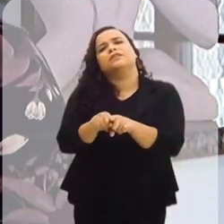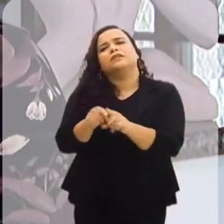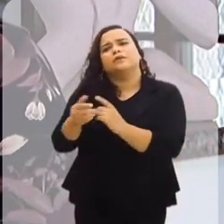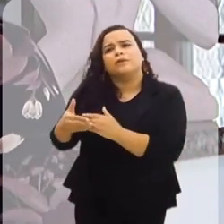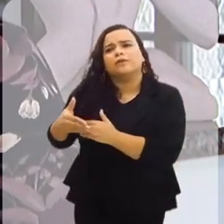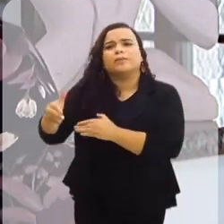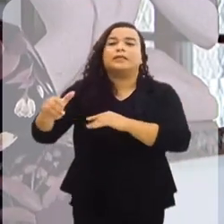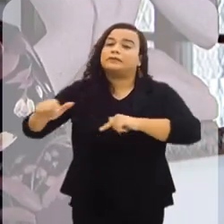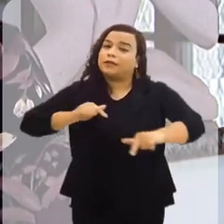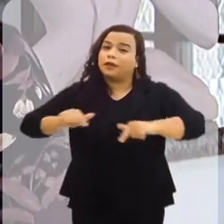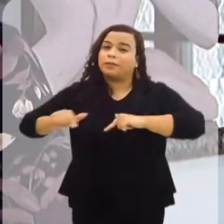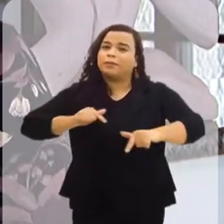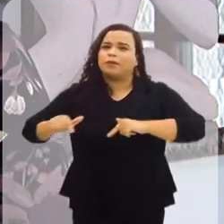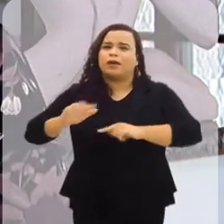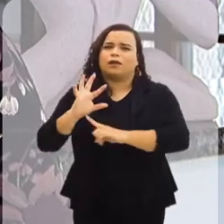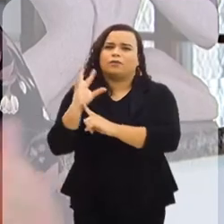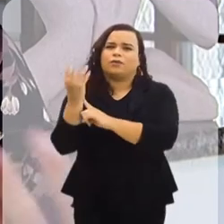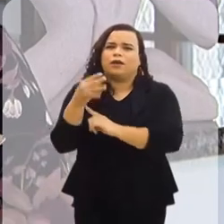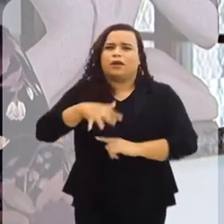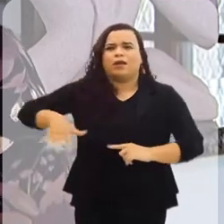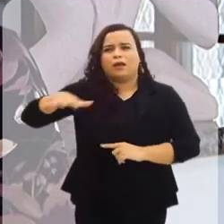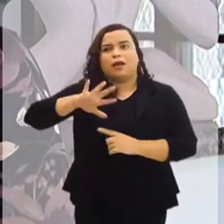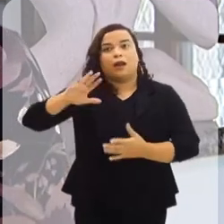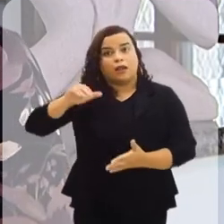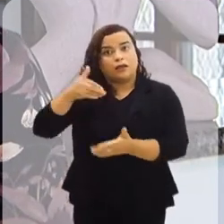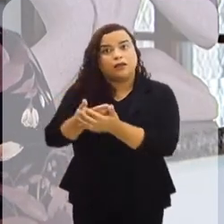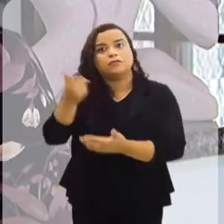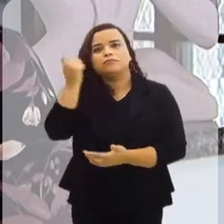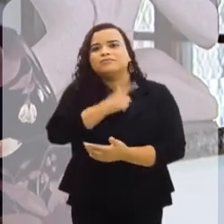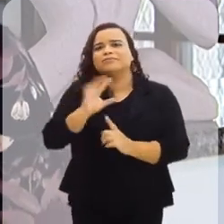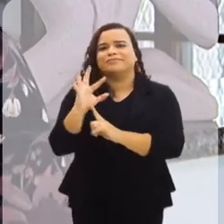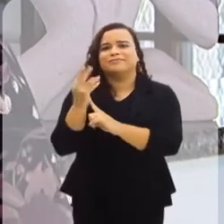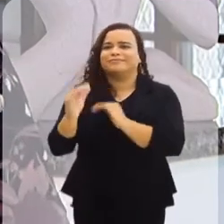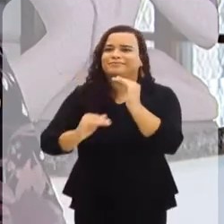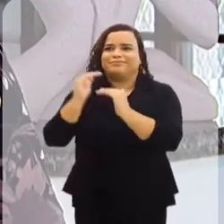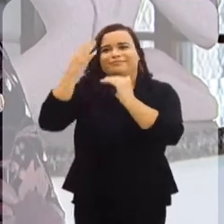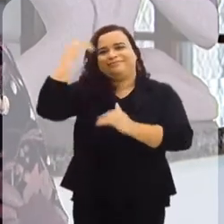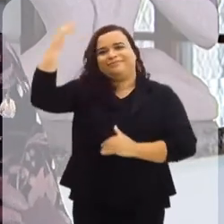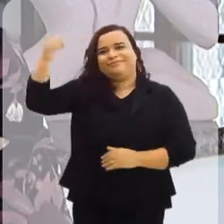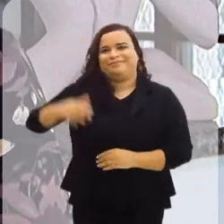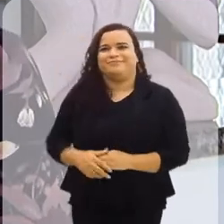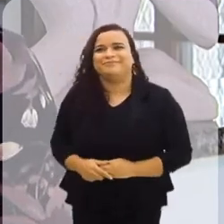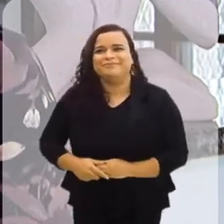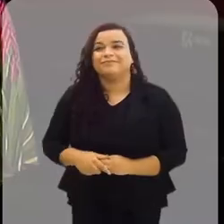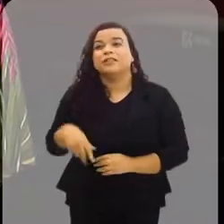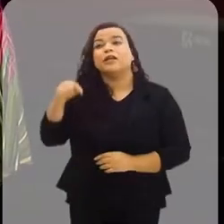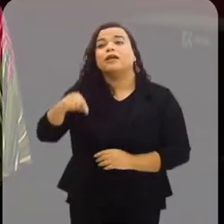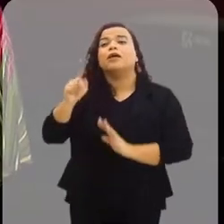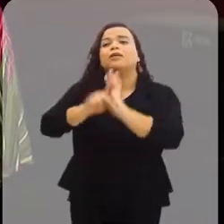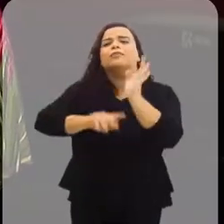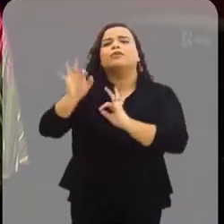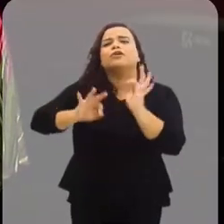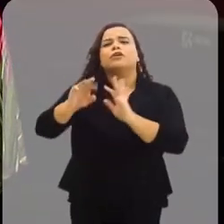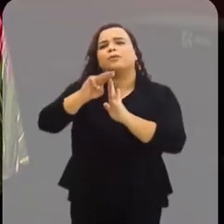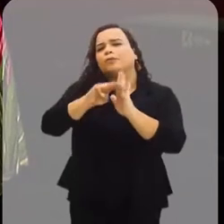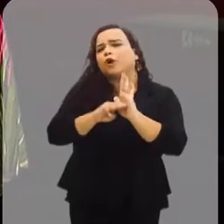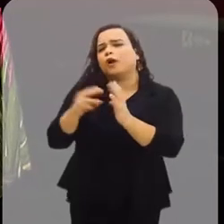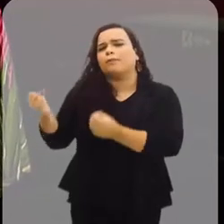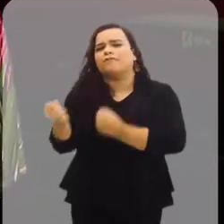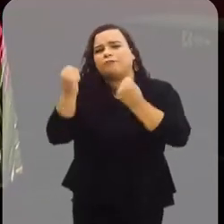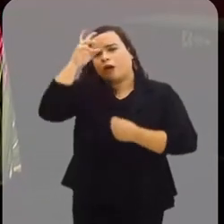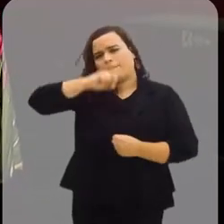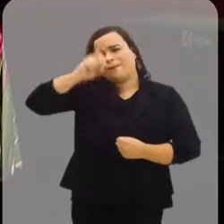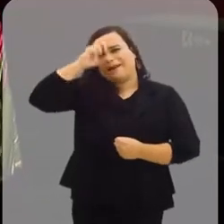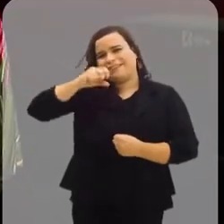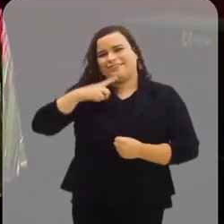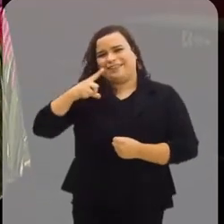até mesmo iniciar seu trabalho artístico até se tornar um grande artista. Nós temos um projeto chamado